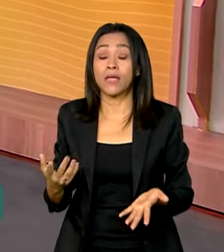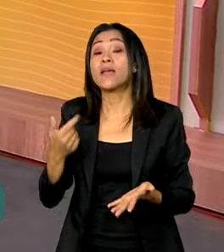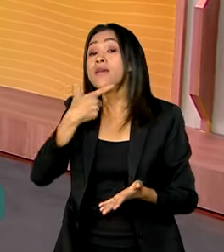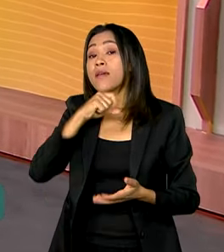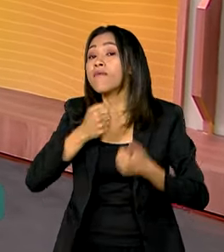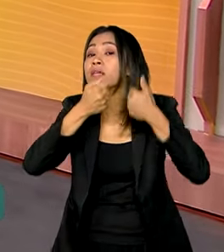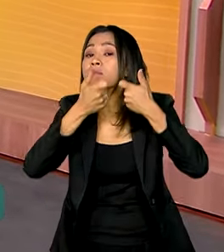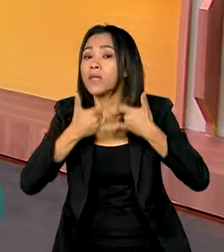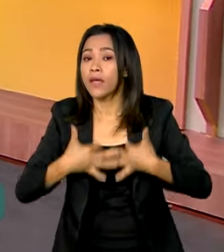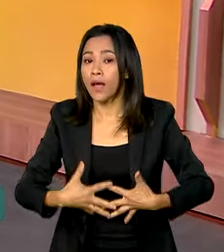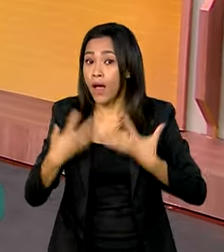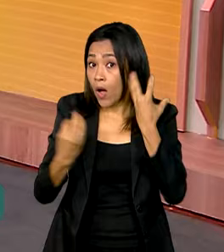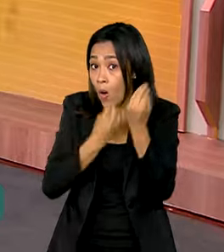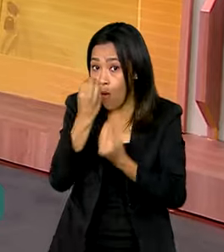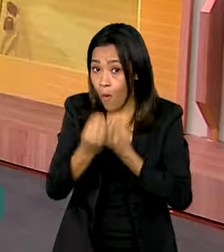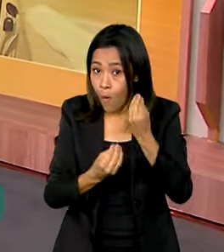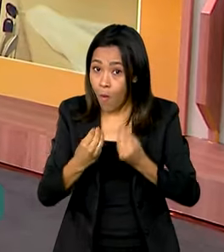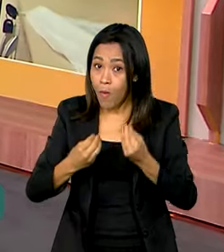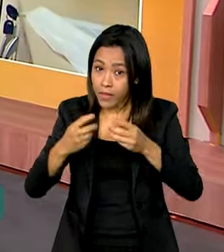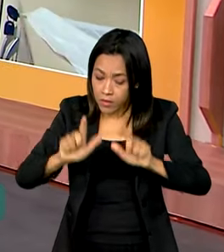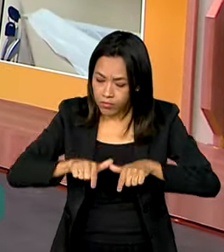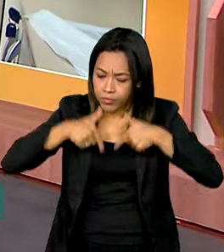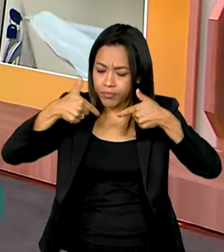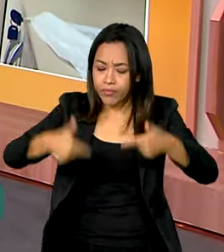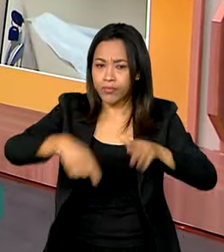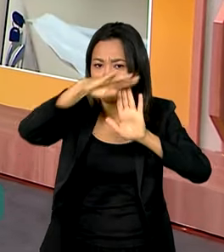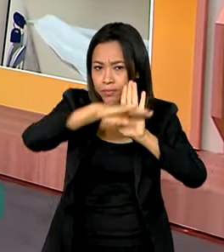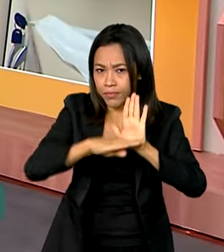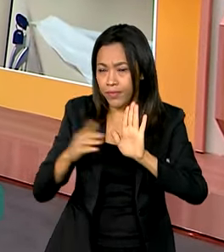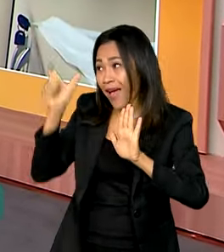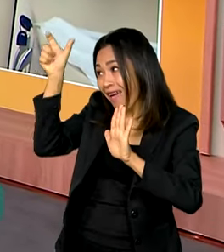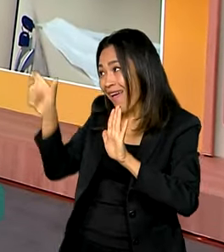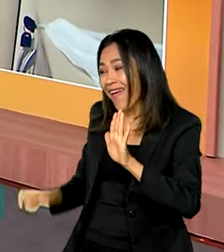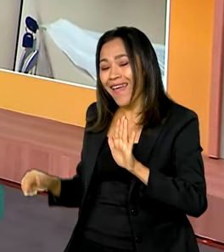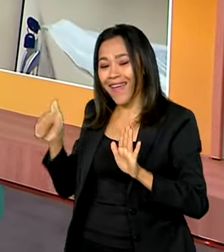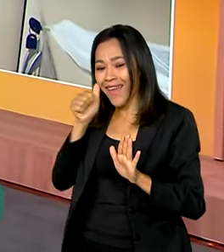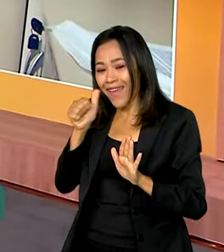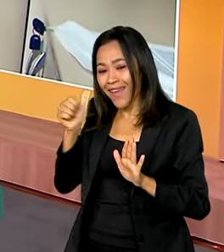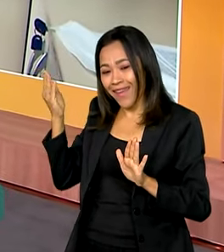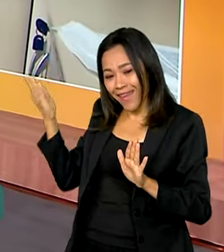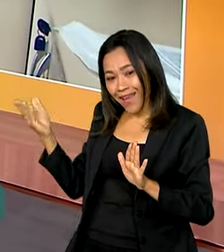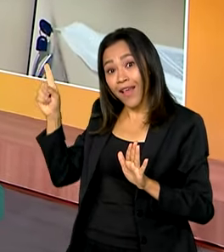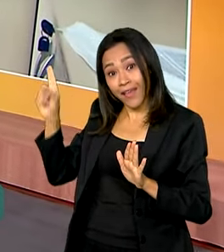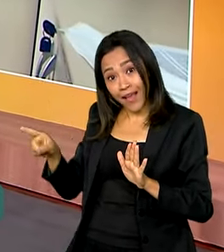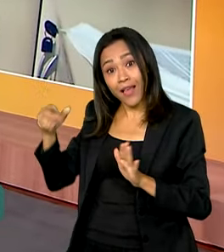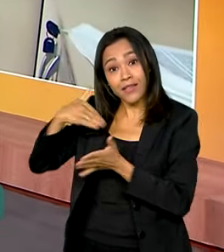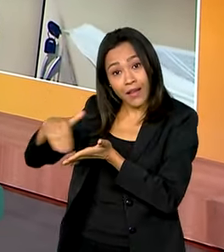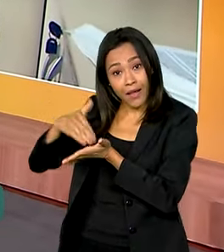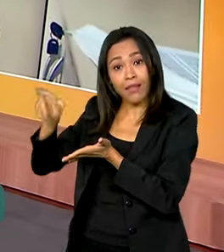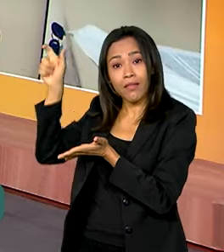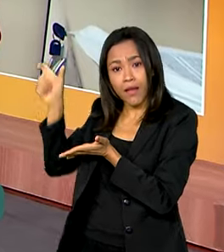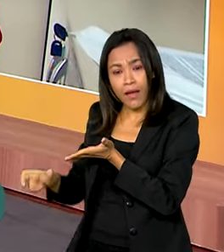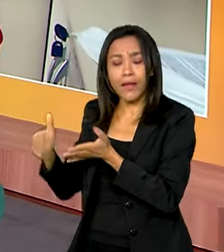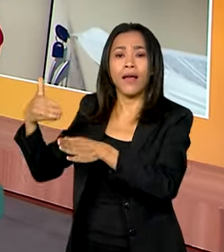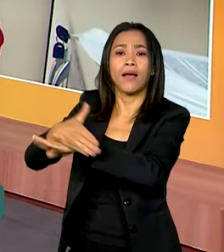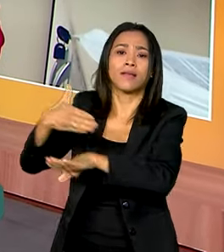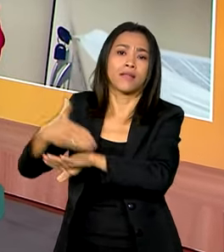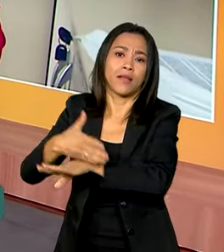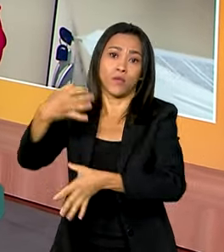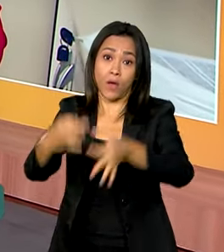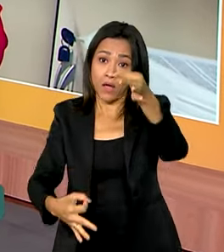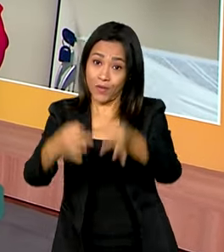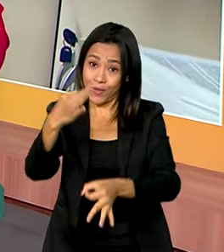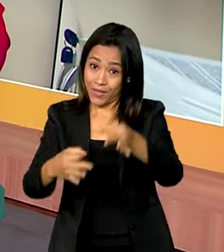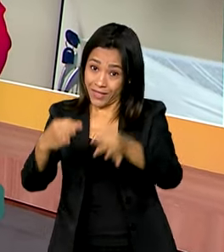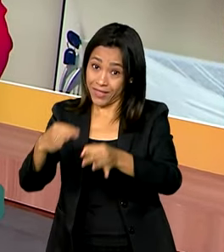a gente como funciona esse programa é Sheila de Carvalho, ela que é secretária de acesso à justiça do Ministério da Justiça e